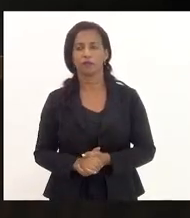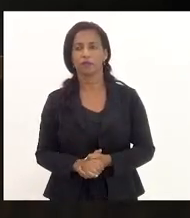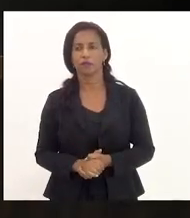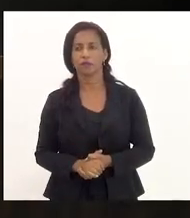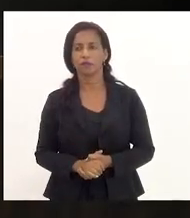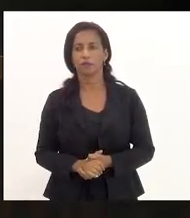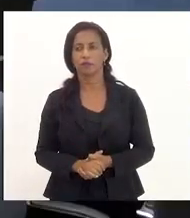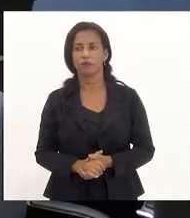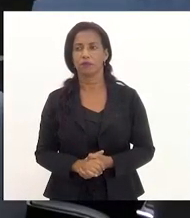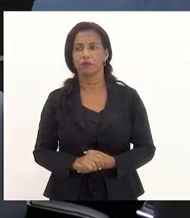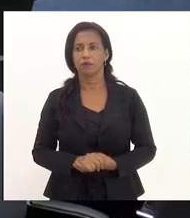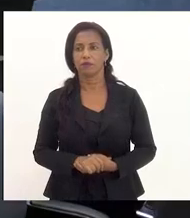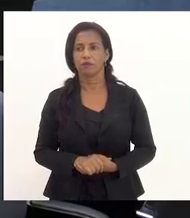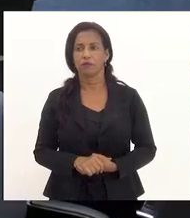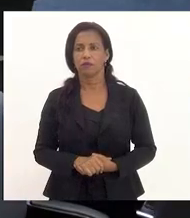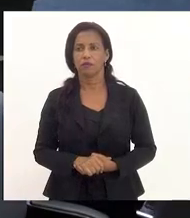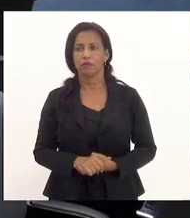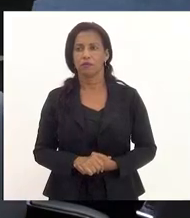questão de ordem.